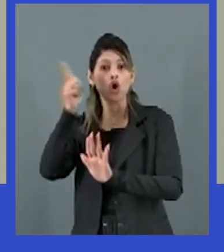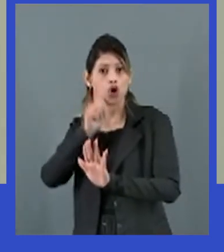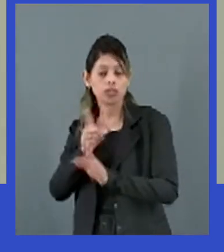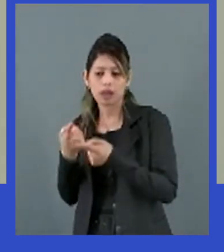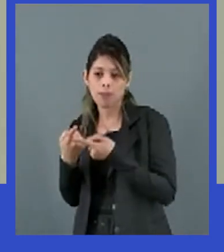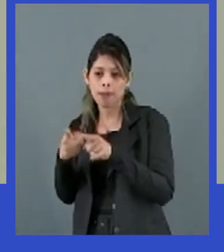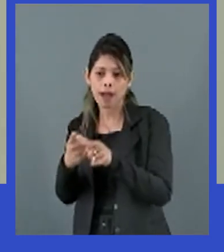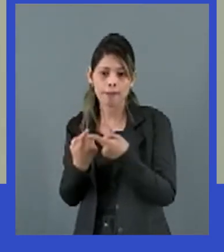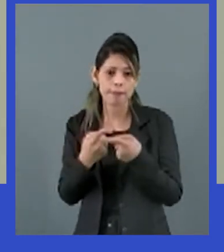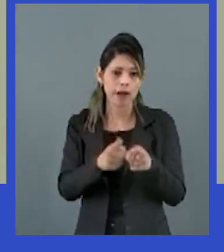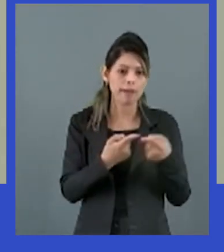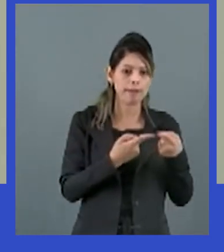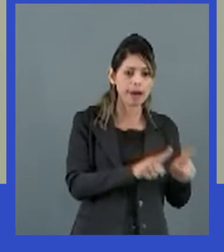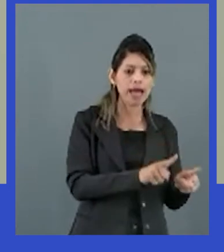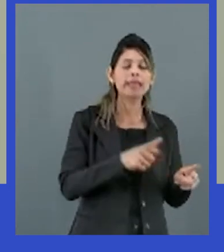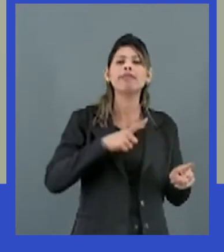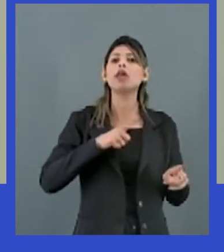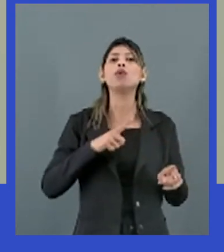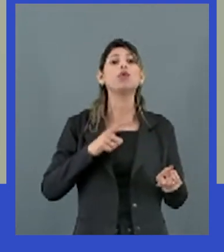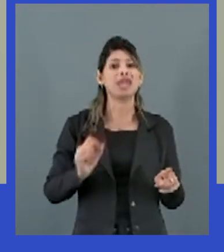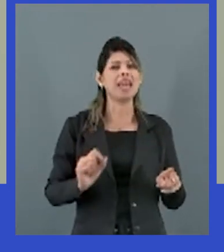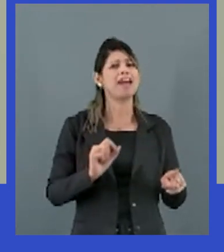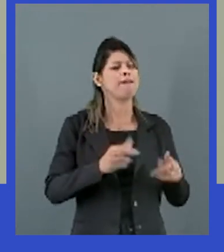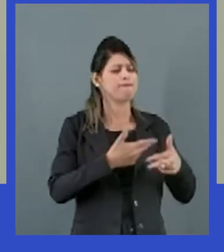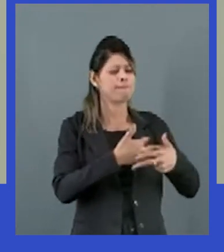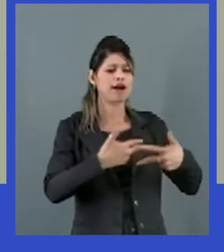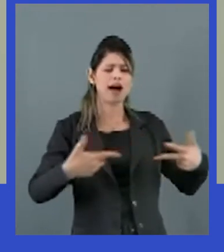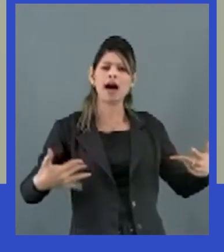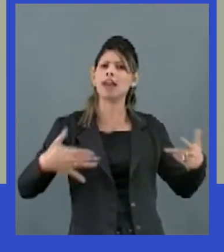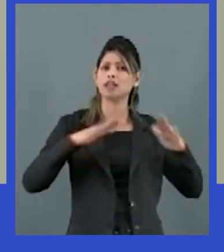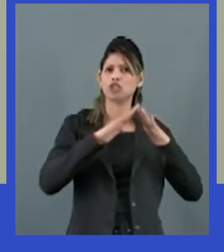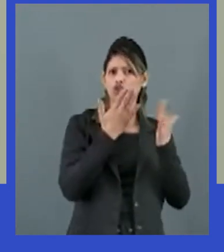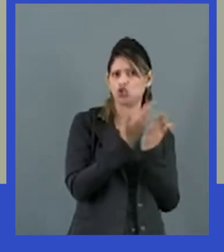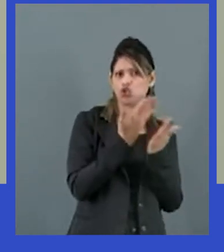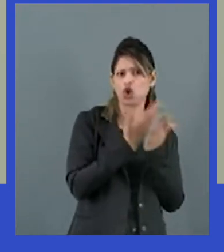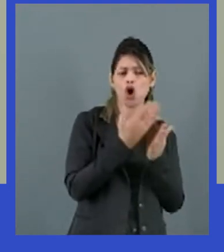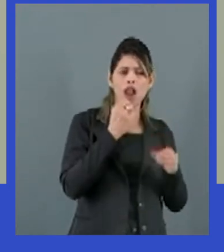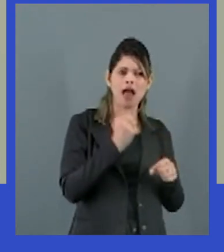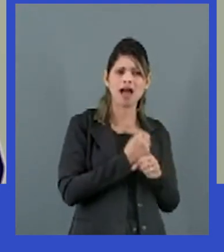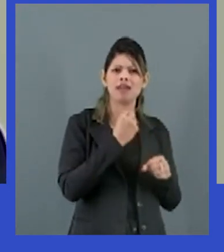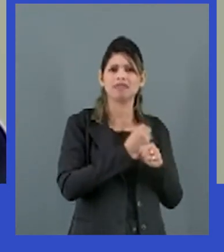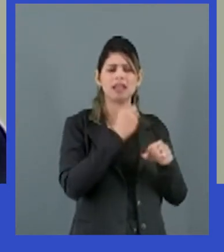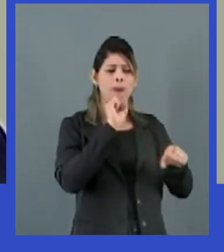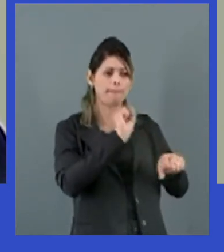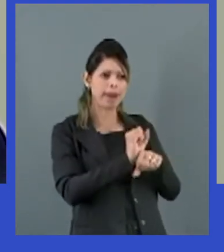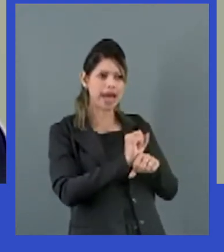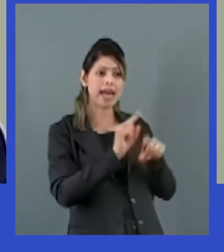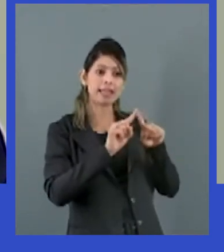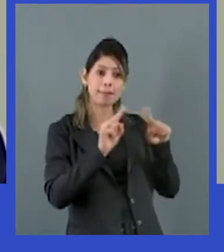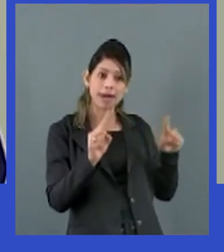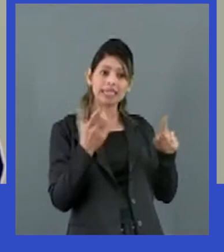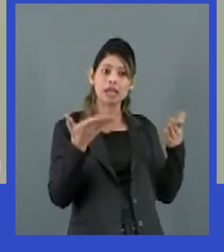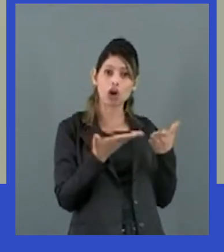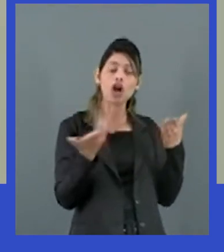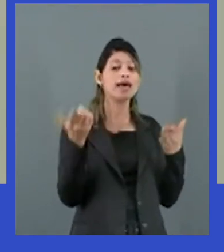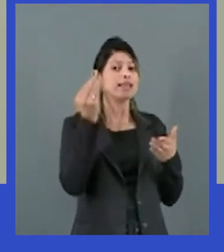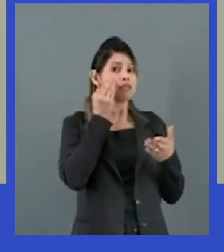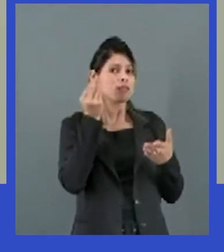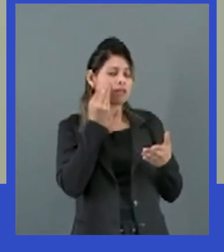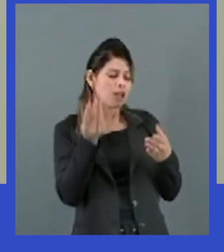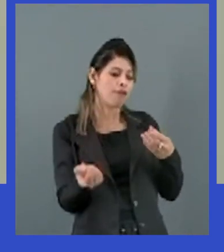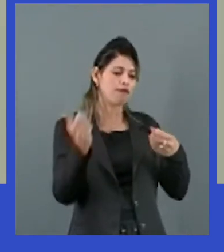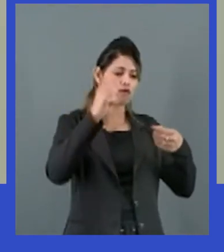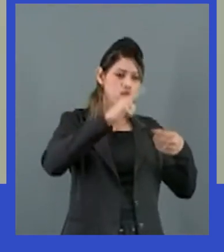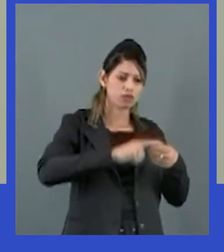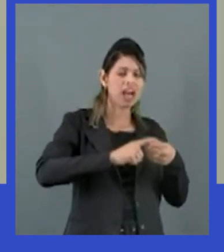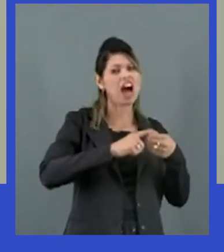Nós temos obras desde 2007 que estão paradas e inacabadas. Então são mais de 3.500 obras, o investimento estamos estimando